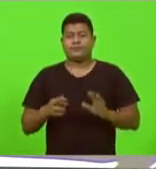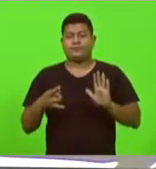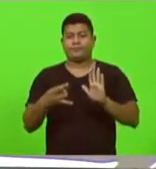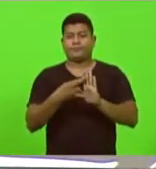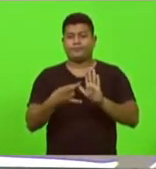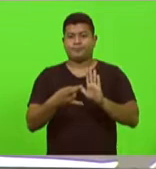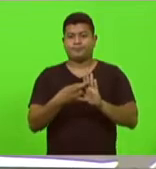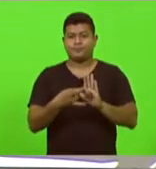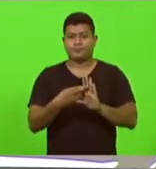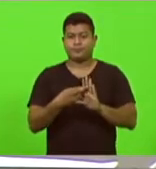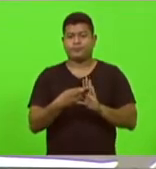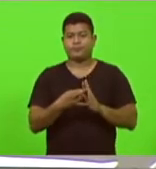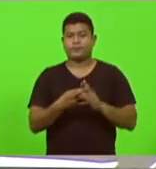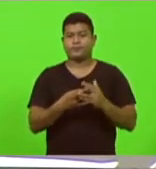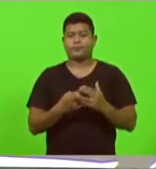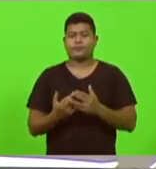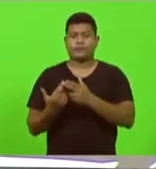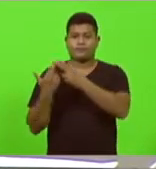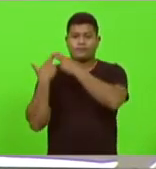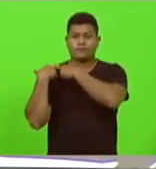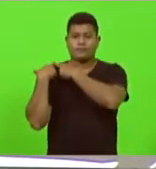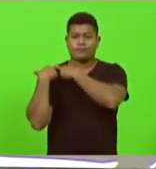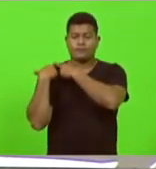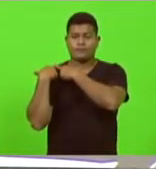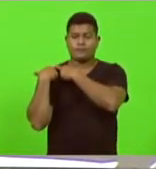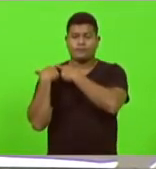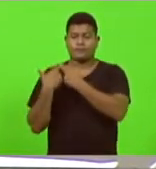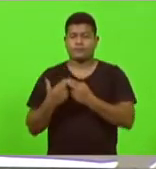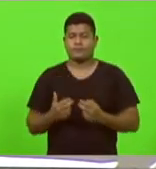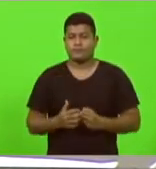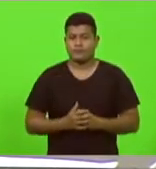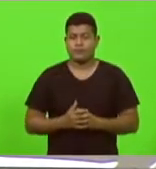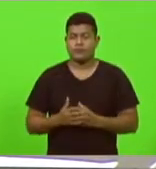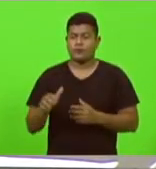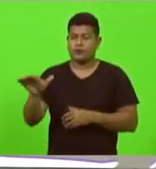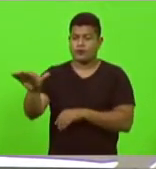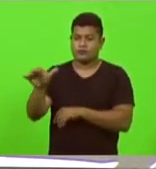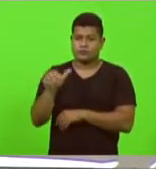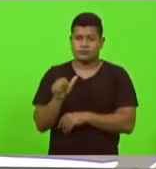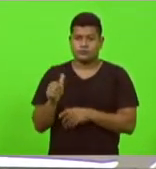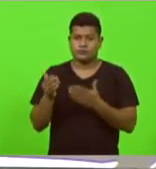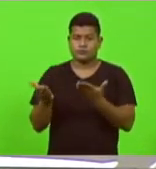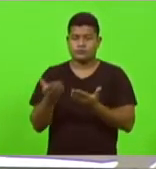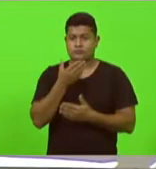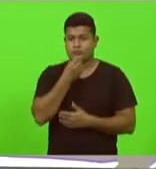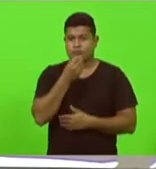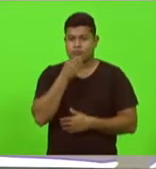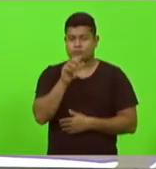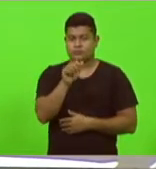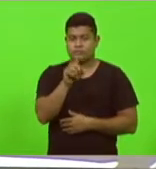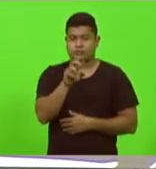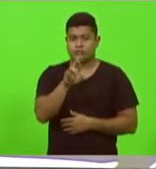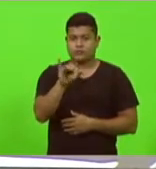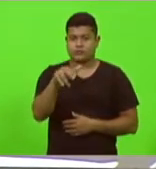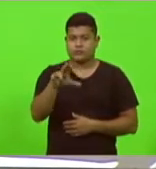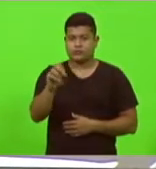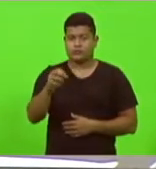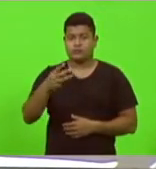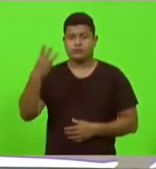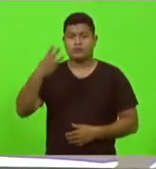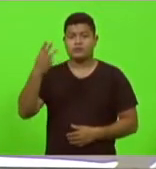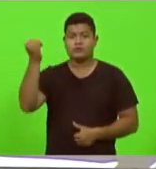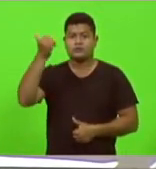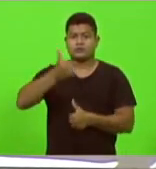no uso de suas atribuições, convoca o cidadão Adriano Martini, terceiro suplente do